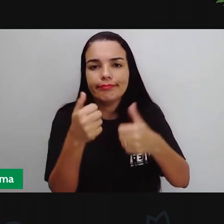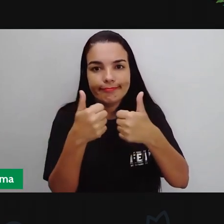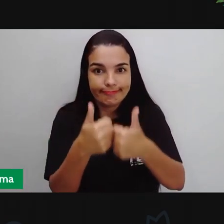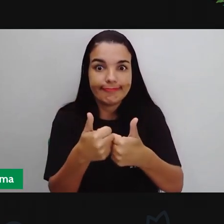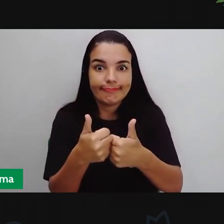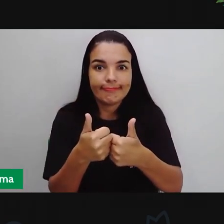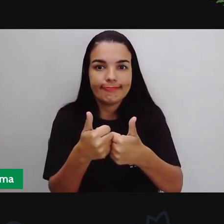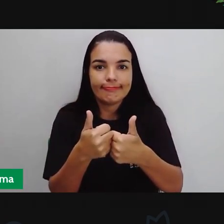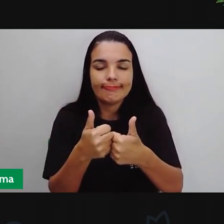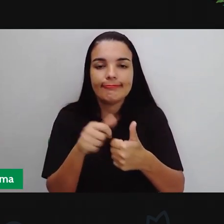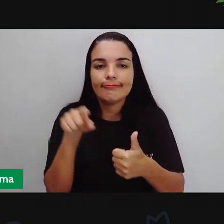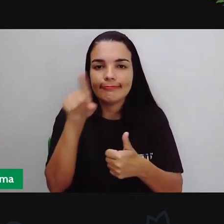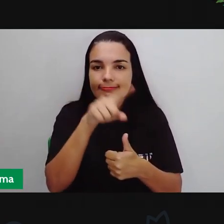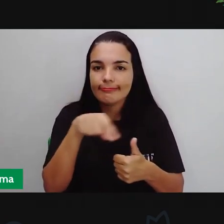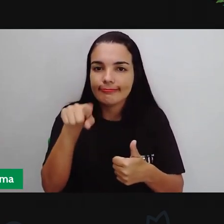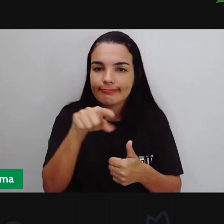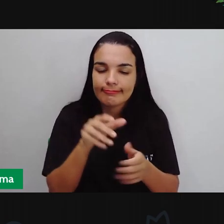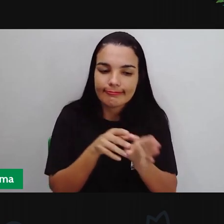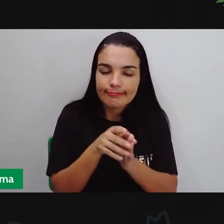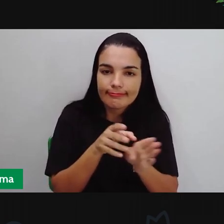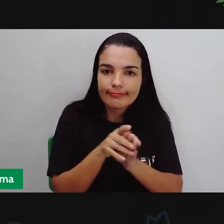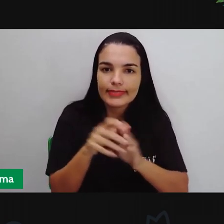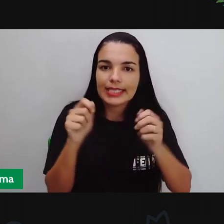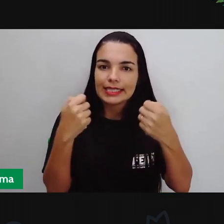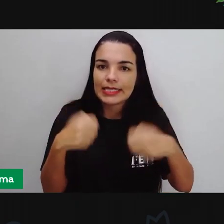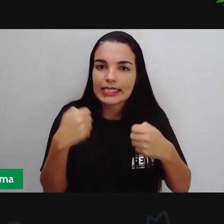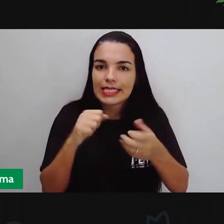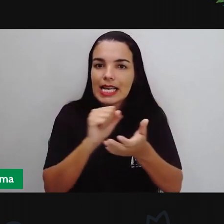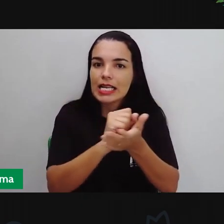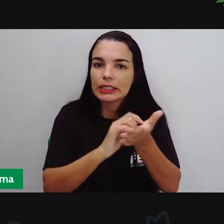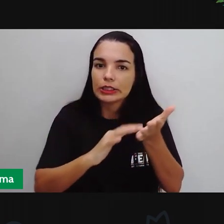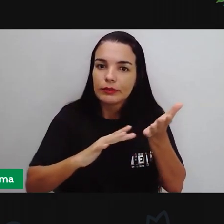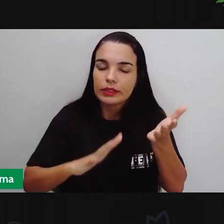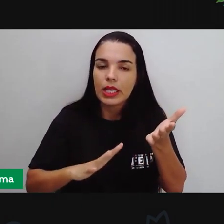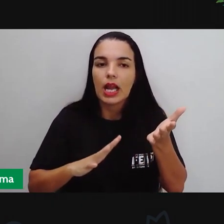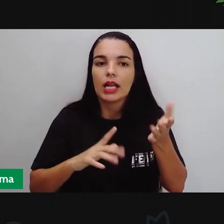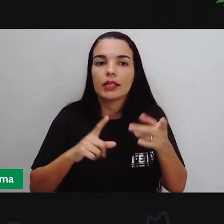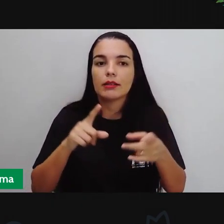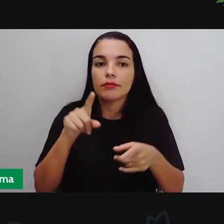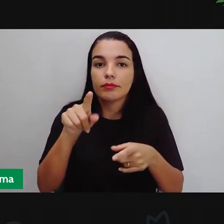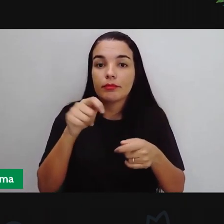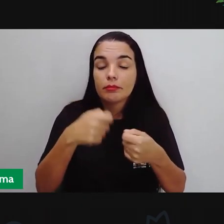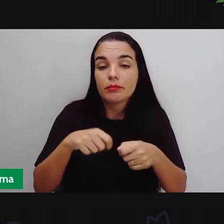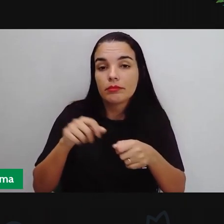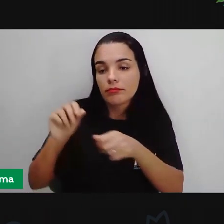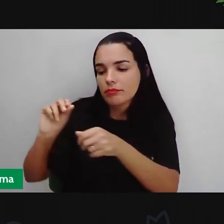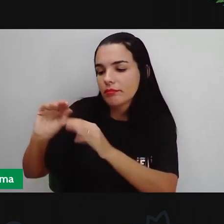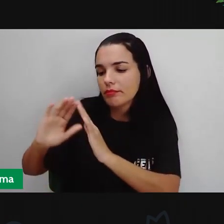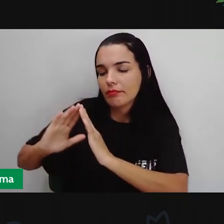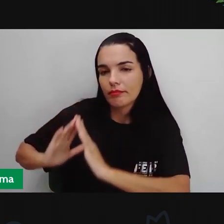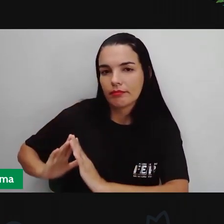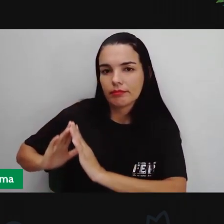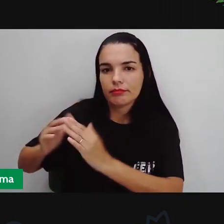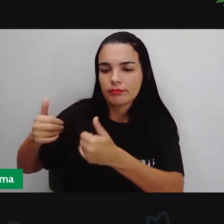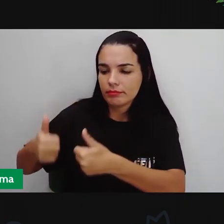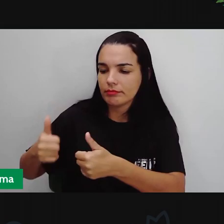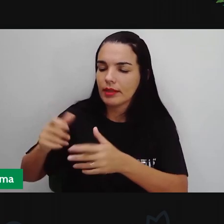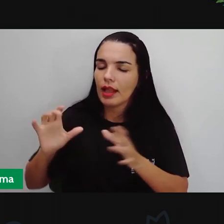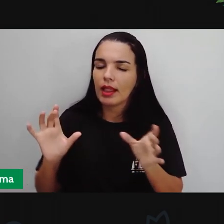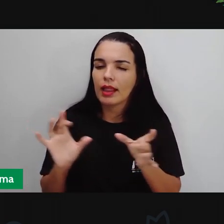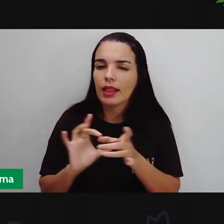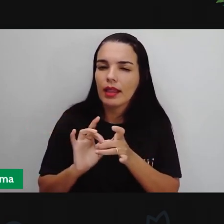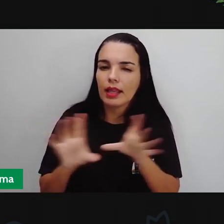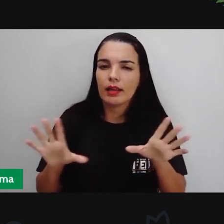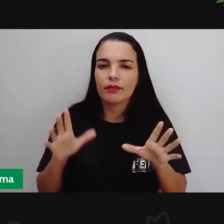atividades Orientações do aluno Realizem essa atividade Direitinho Em um espaço Que seja apropriado Tranquilo Livre de